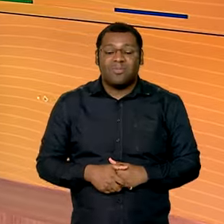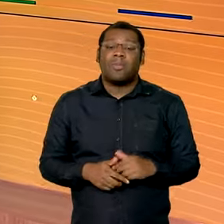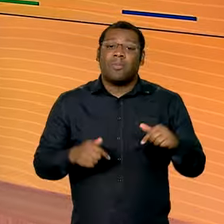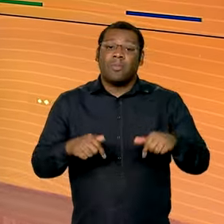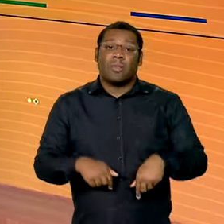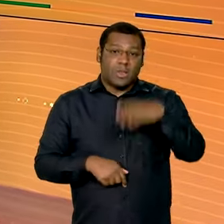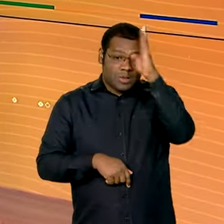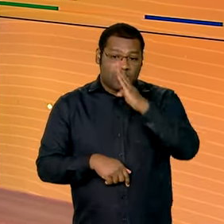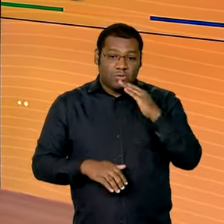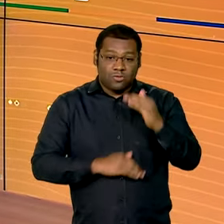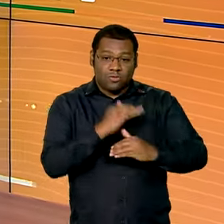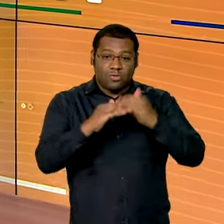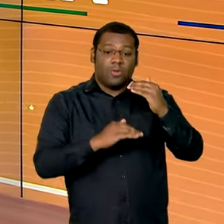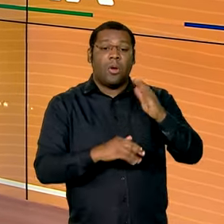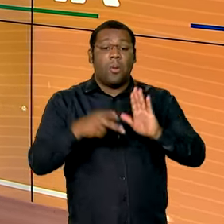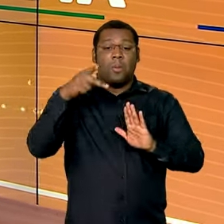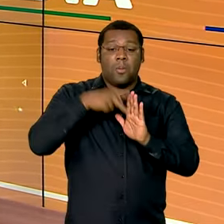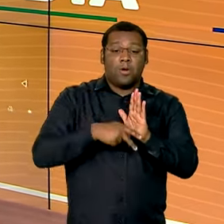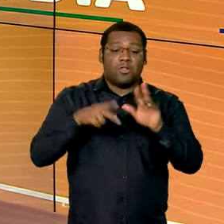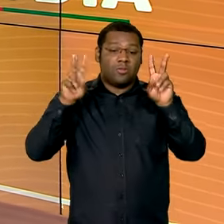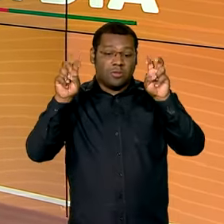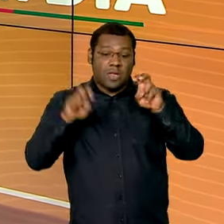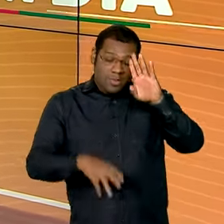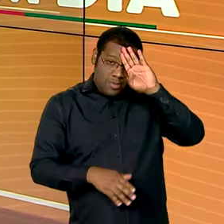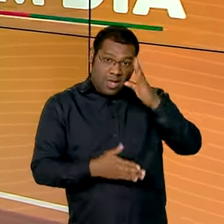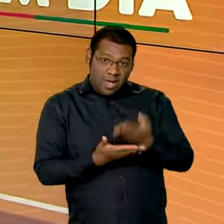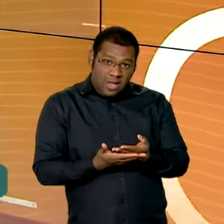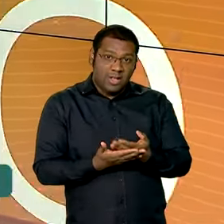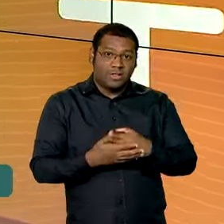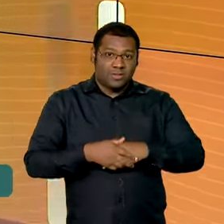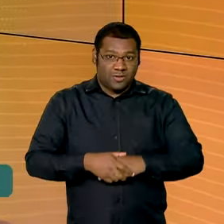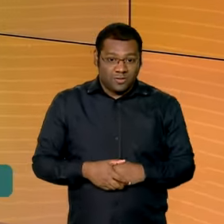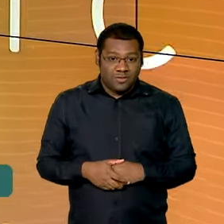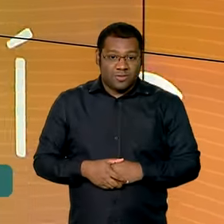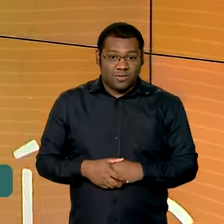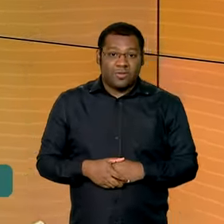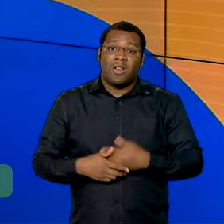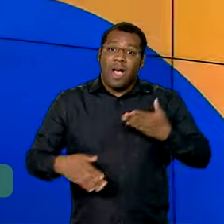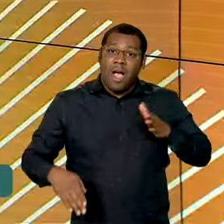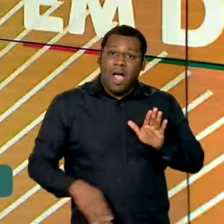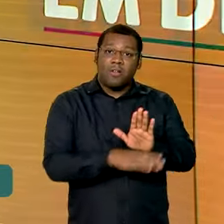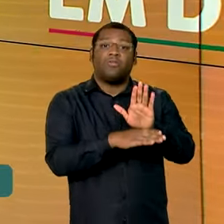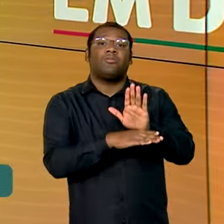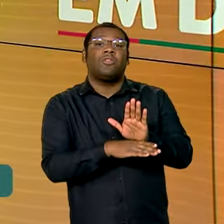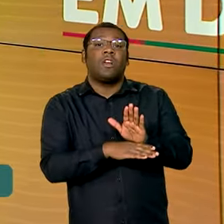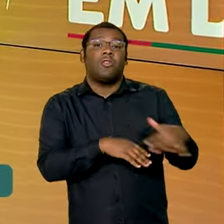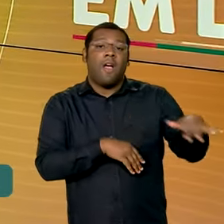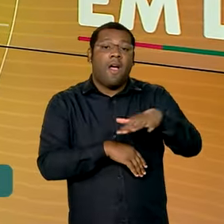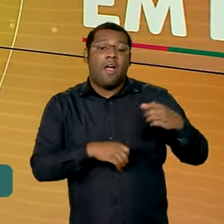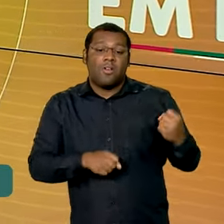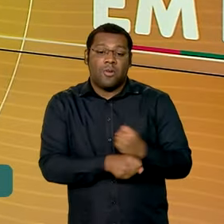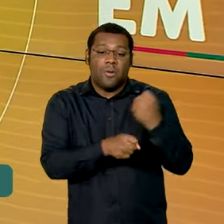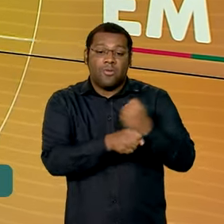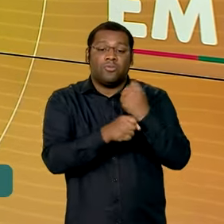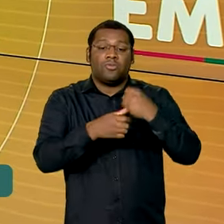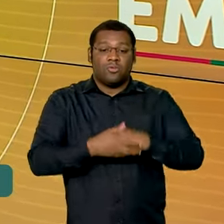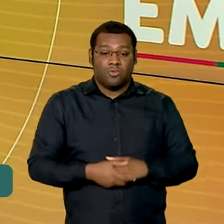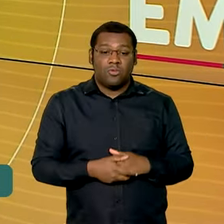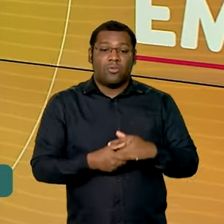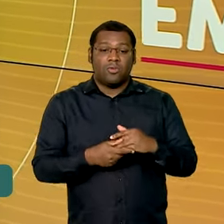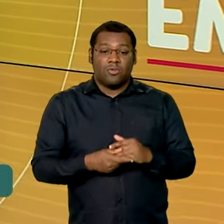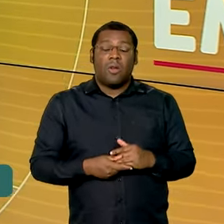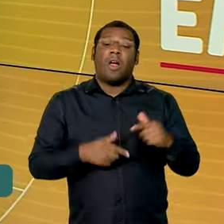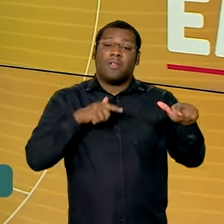país, o programa Acredita, de crédito imobiliário, vai aquecer o setor da construção civil com aumento de